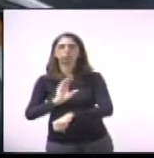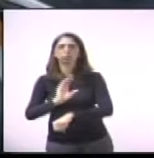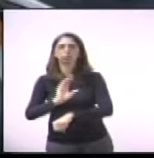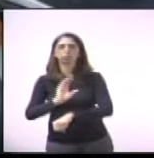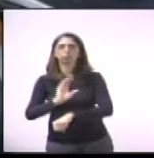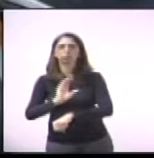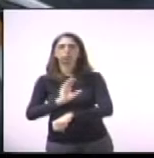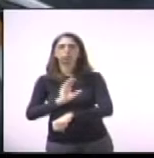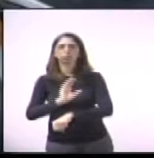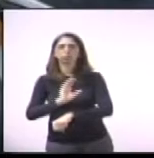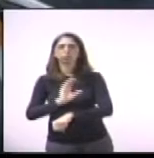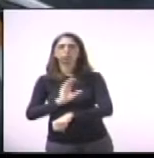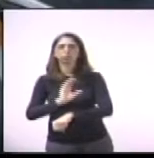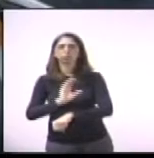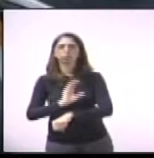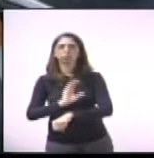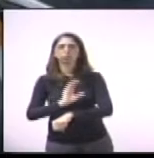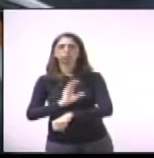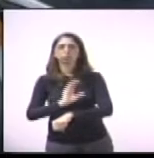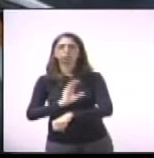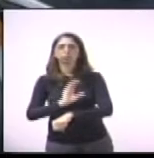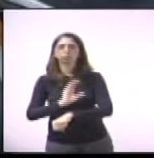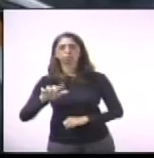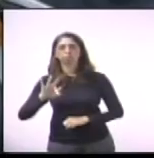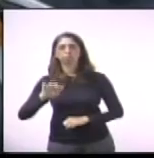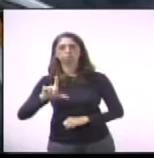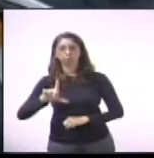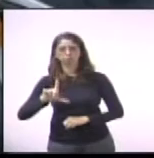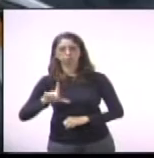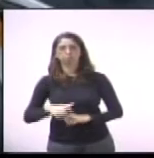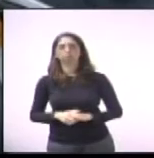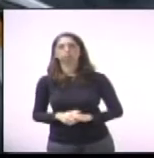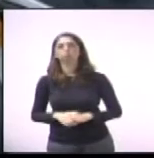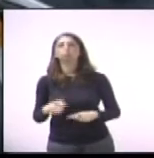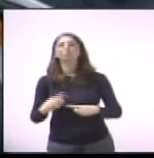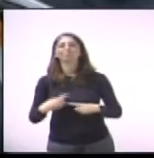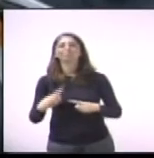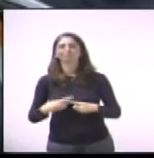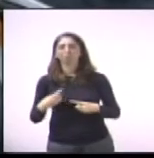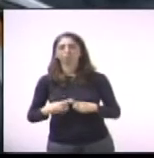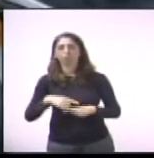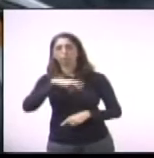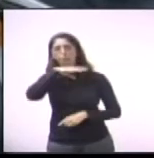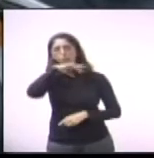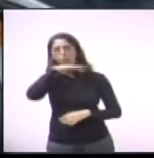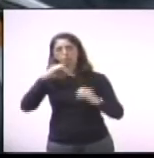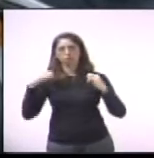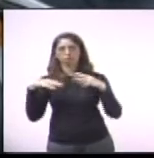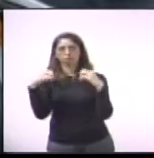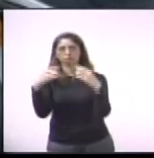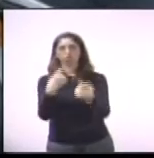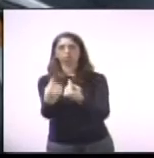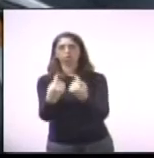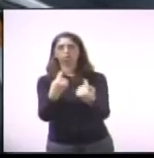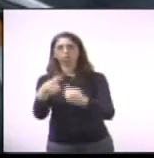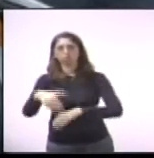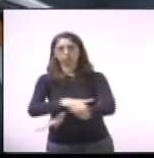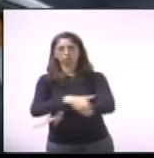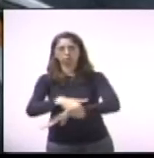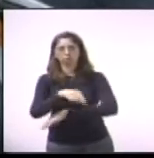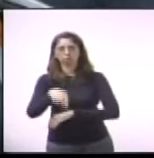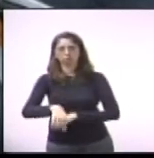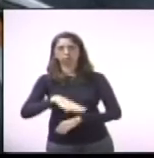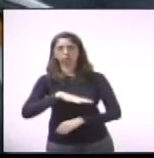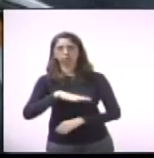informações ao a precariedade de iluminação pública nas vias do município.